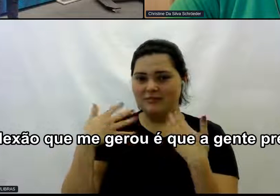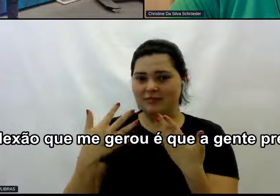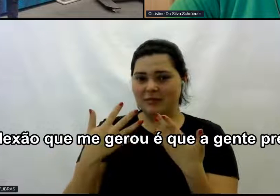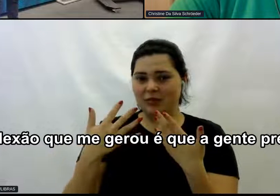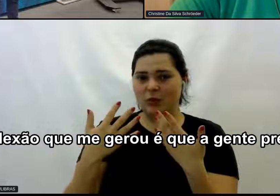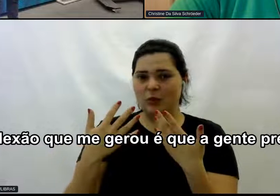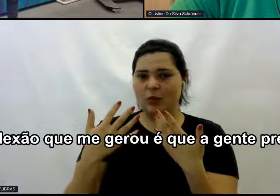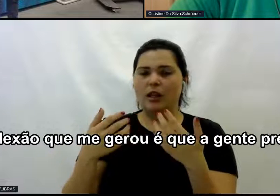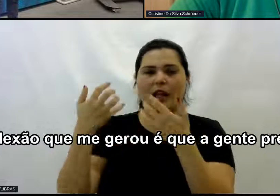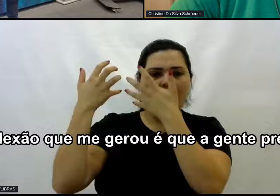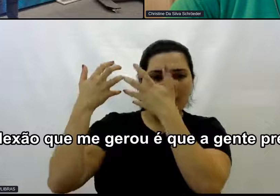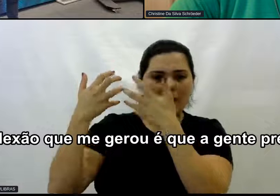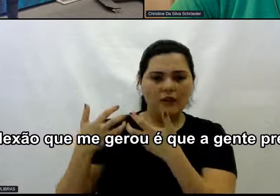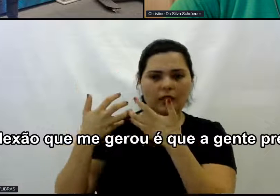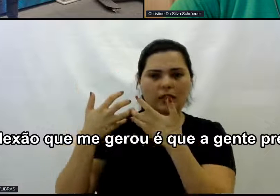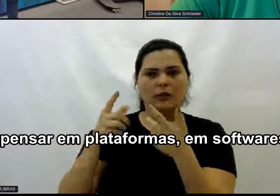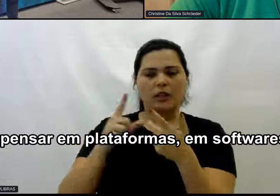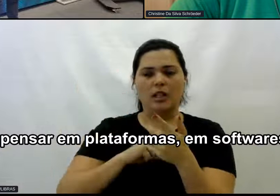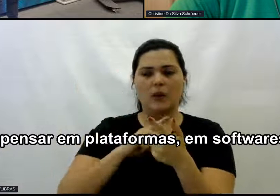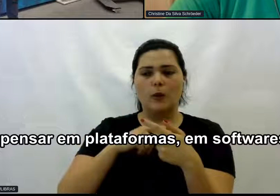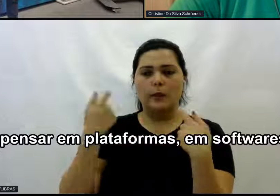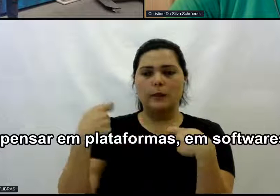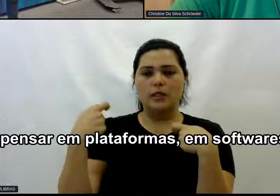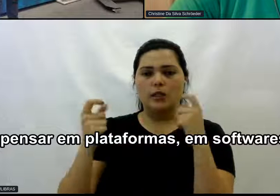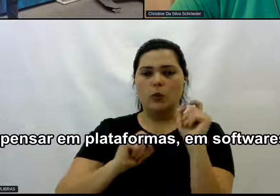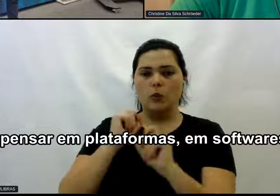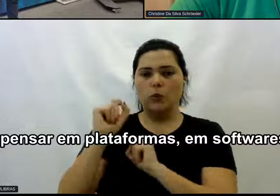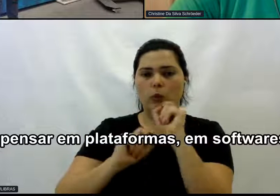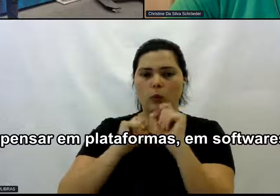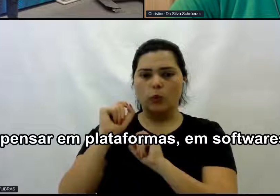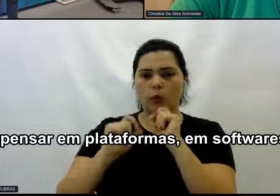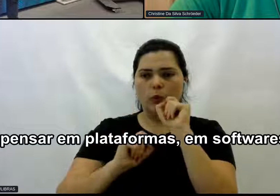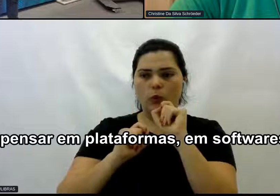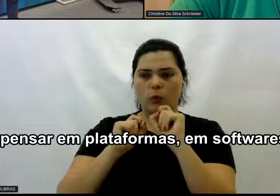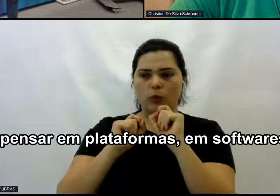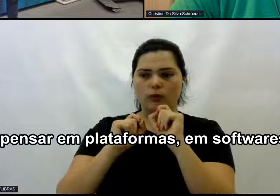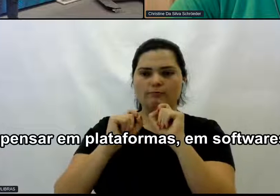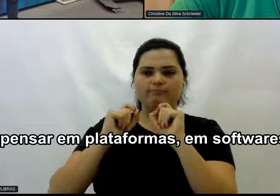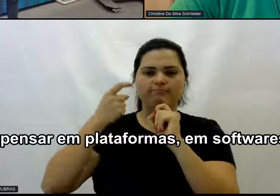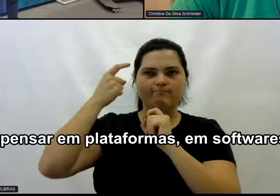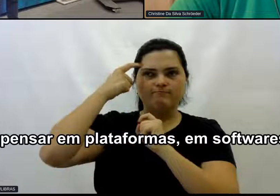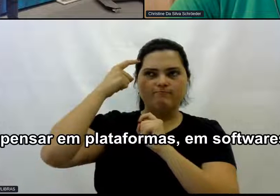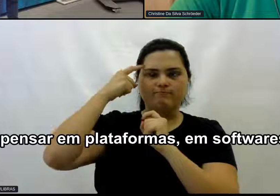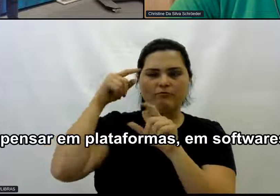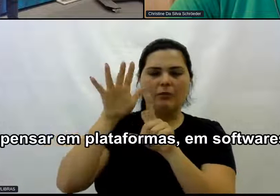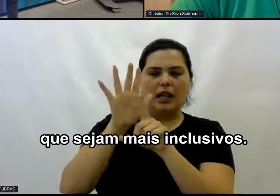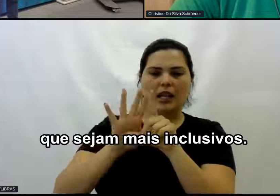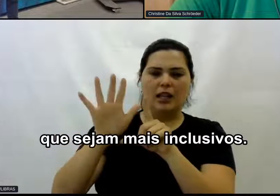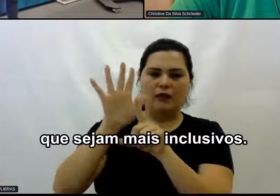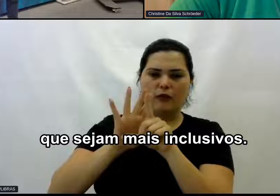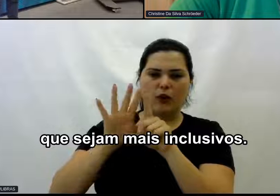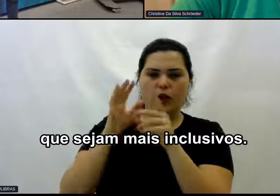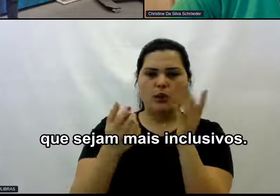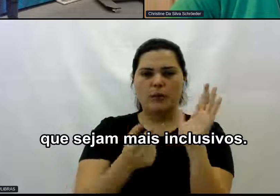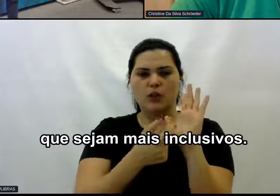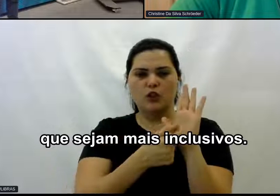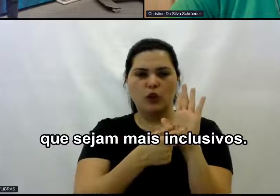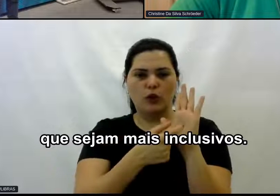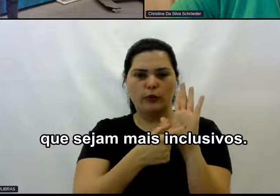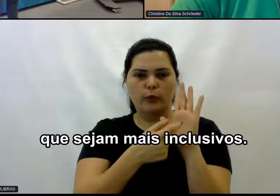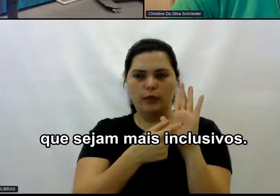reflexão Que me gerou É que a gente Precisa também Pensar em plataformas Em softwares Que